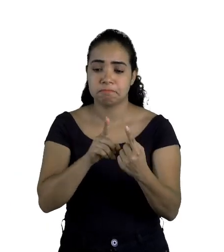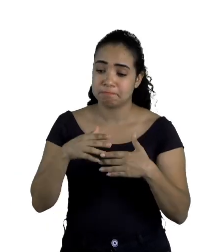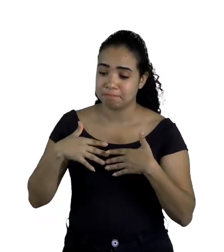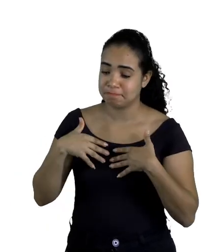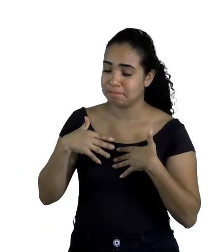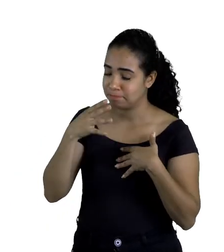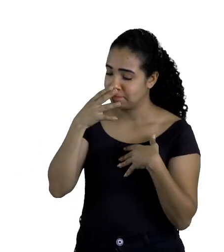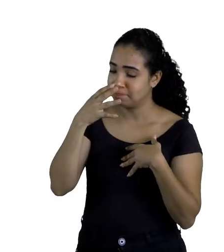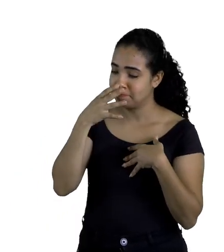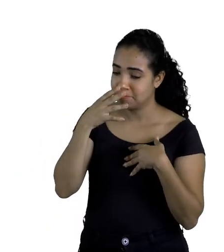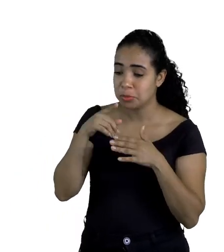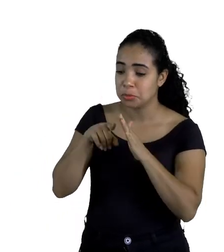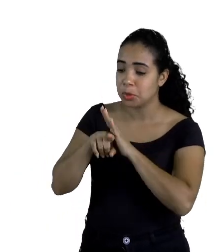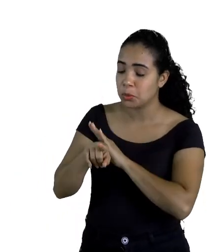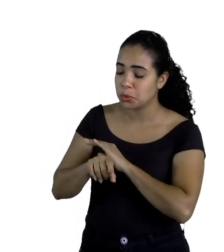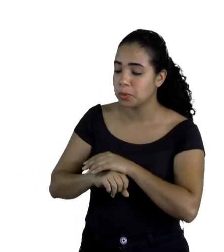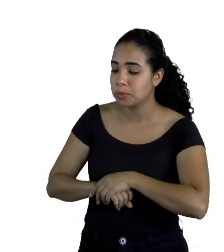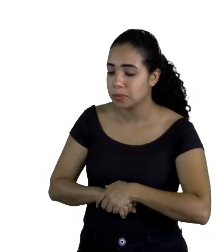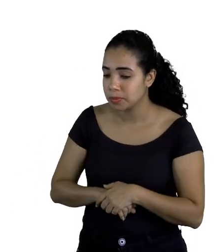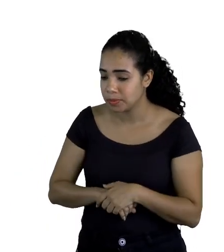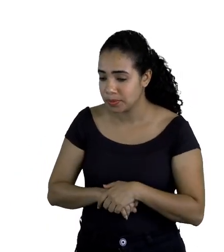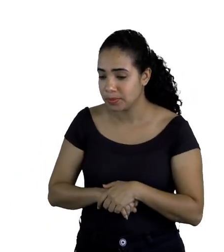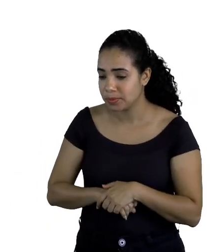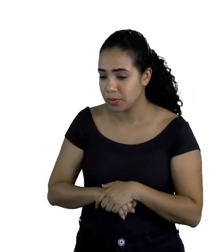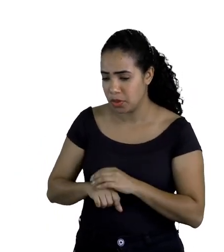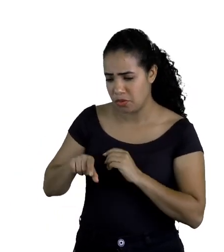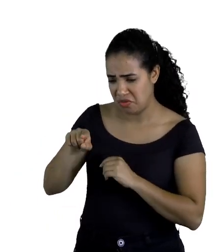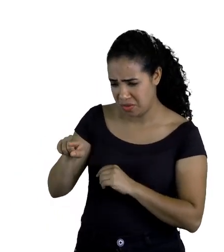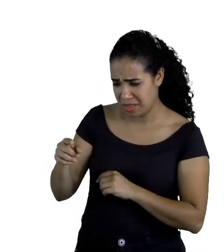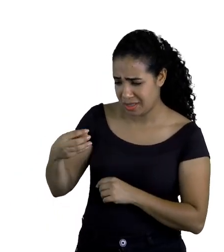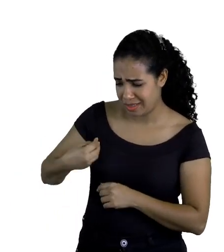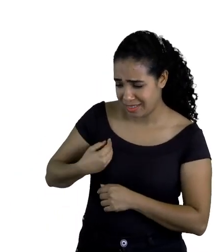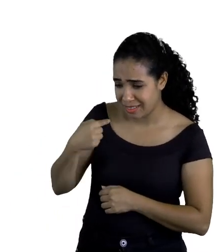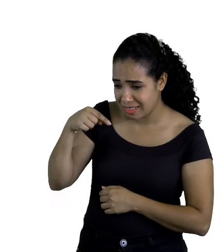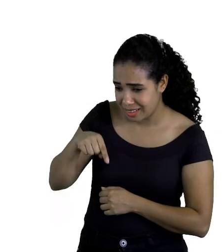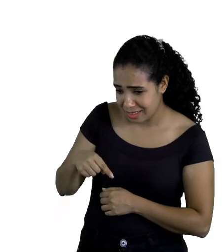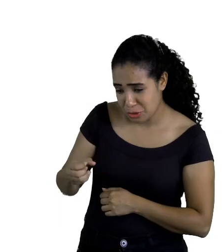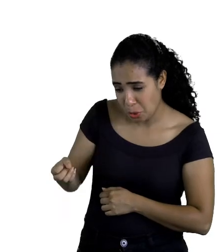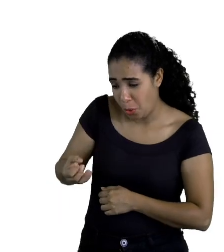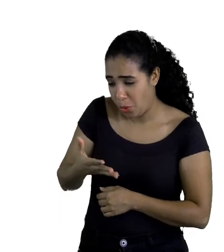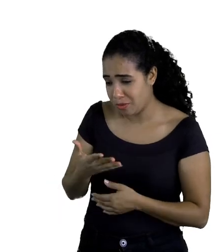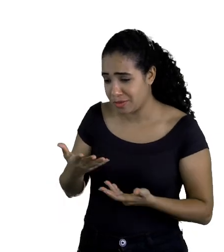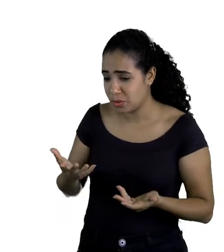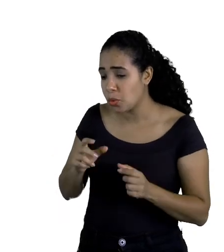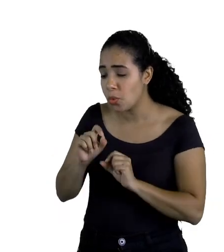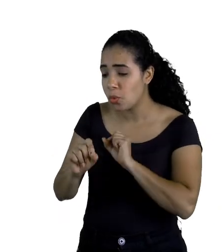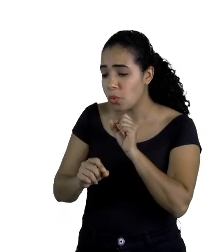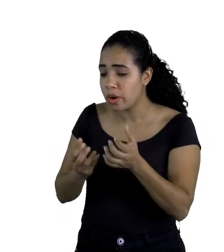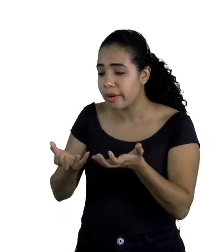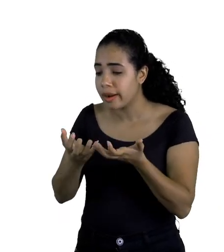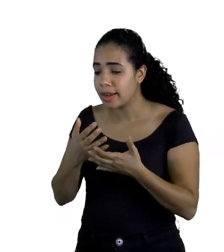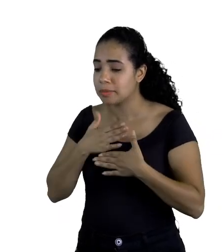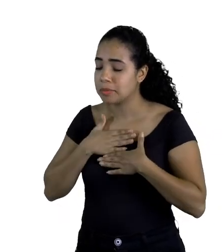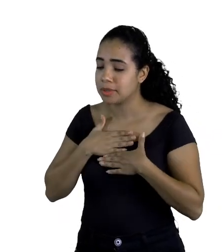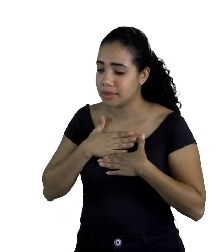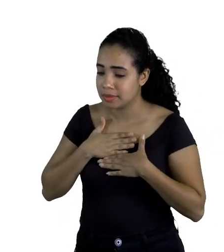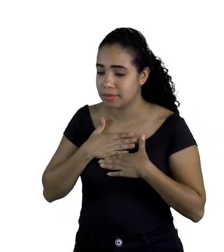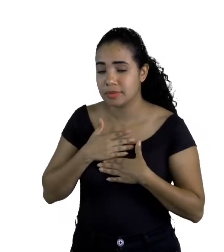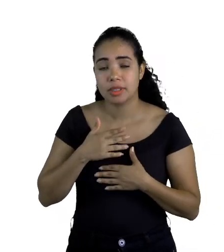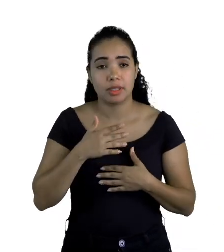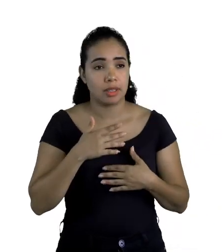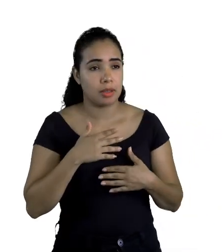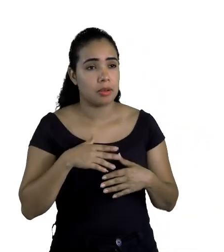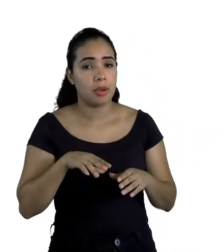admirado perguntou, Você por aqui é novidade, o que deseja de mim? O irmão